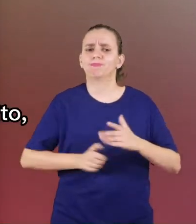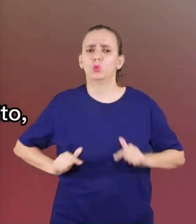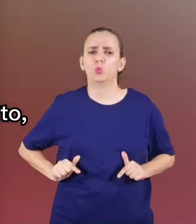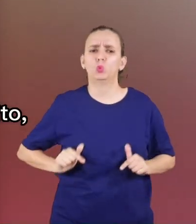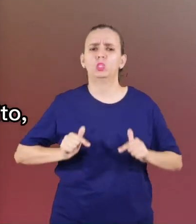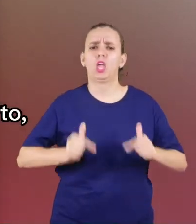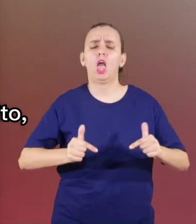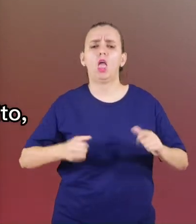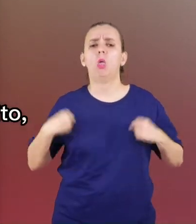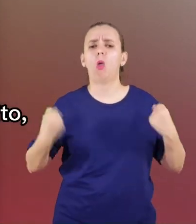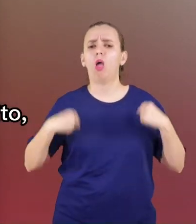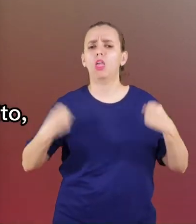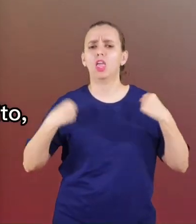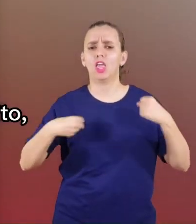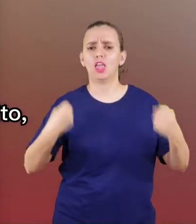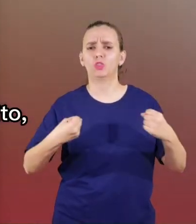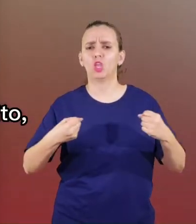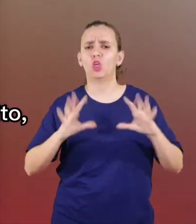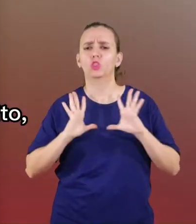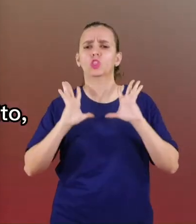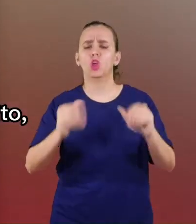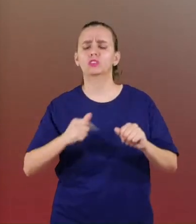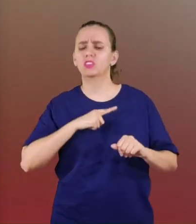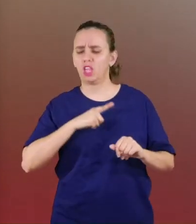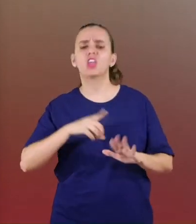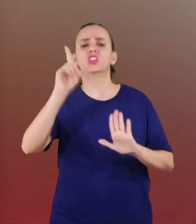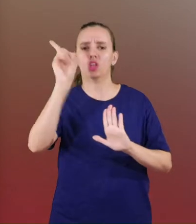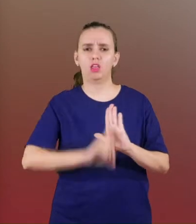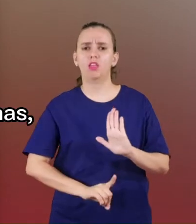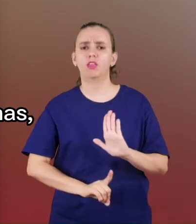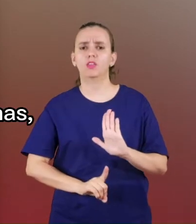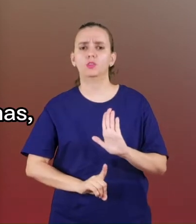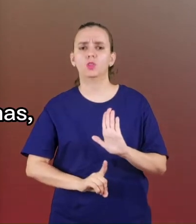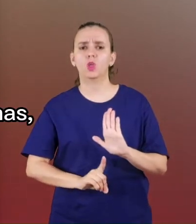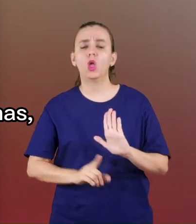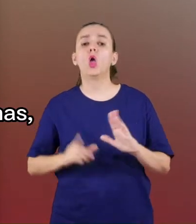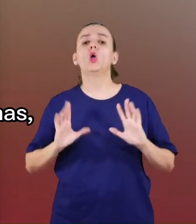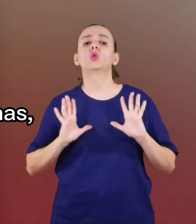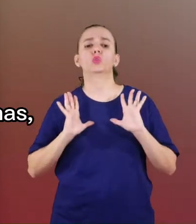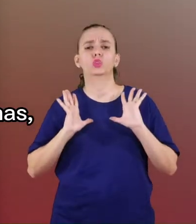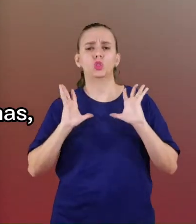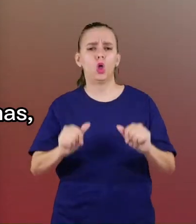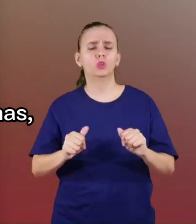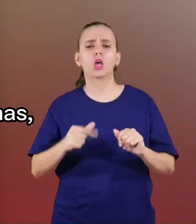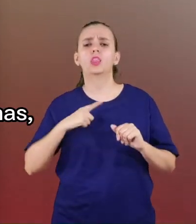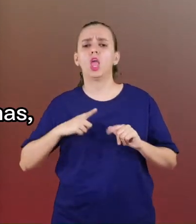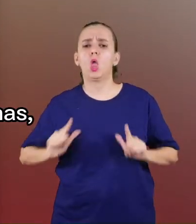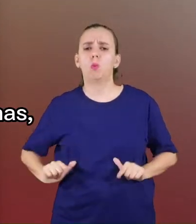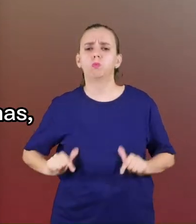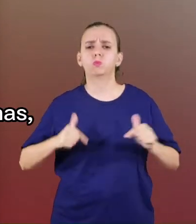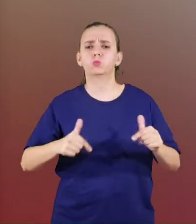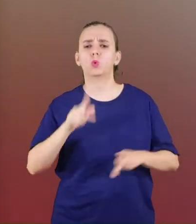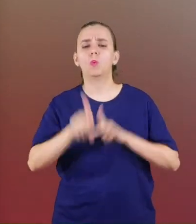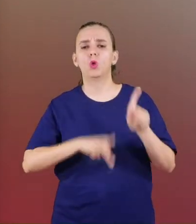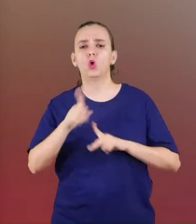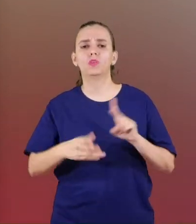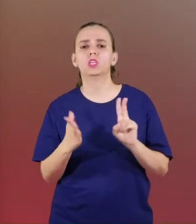corremos atrás de todo um direito, de toda uma luta pelos povos indígenas,